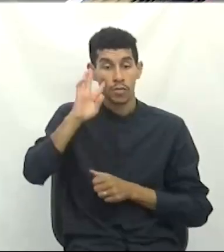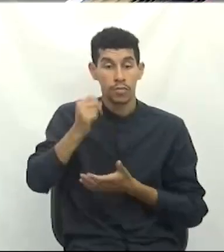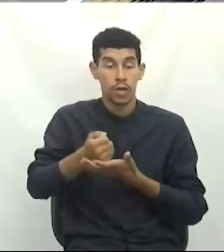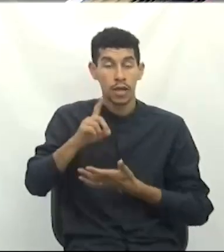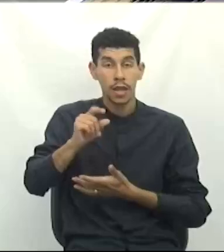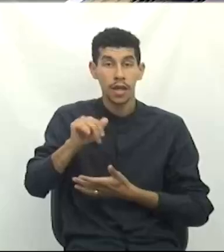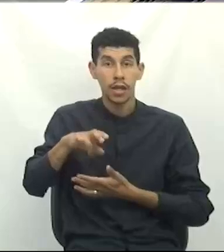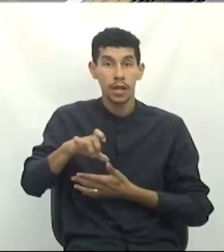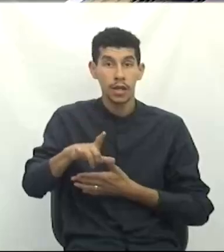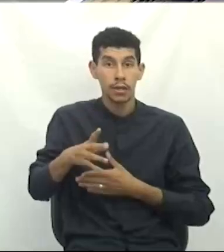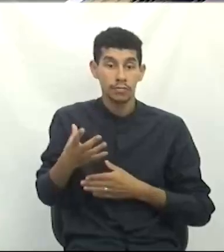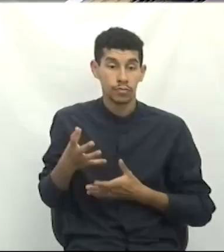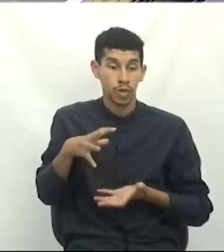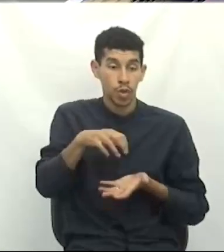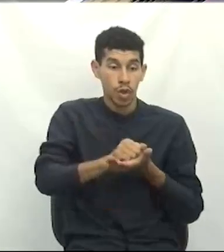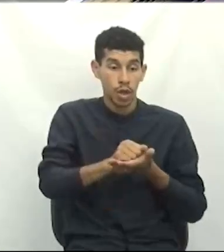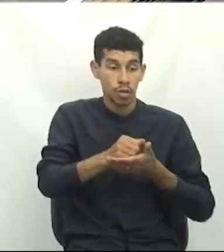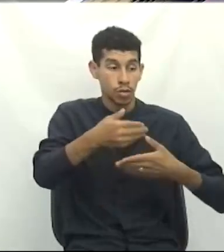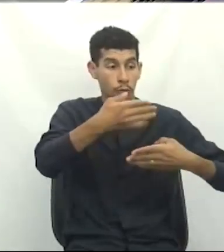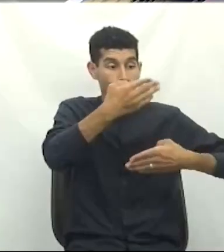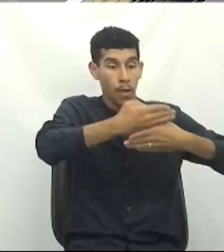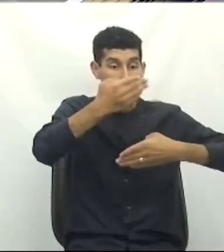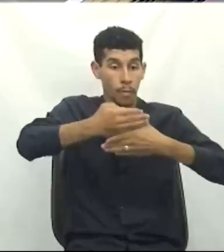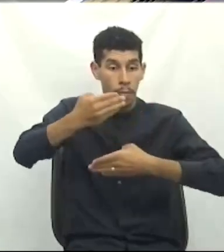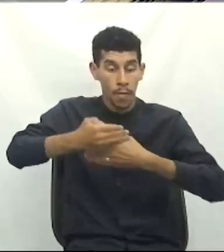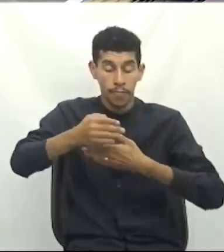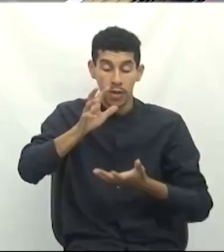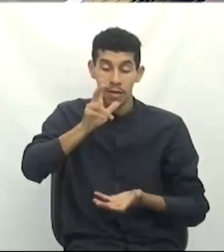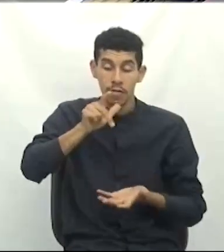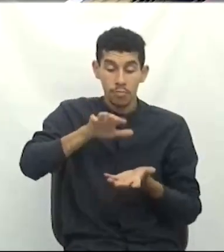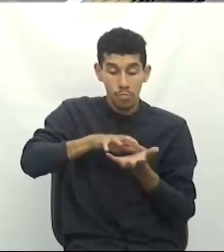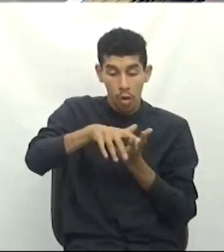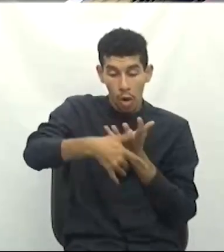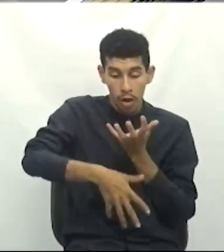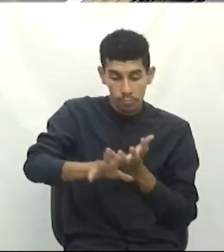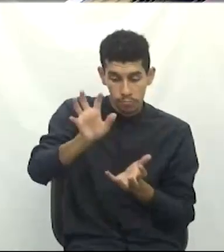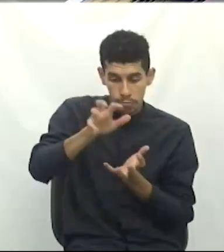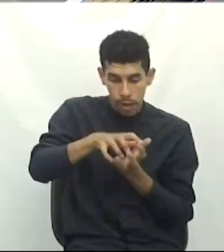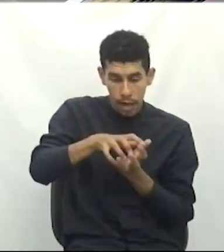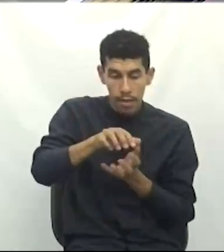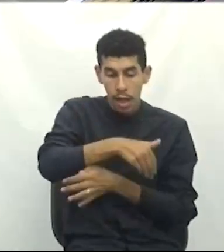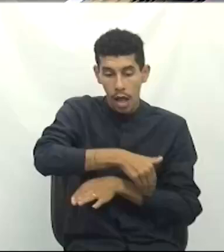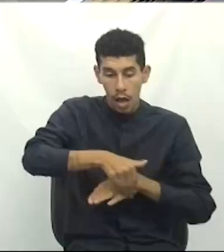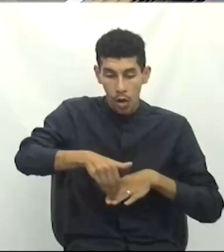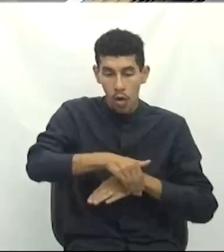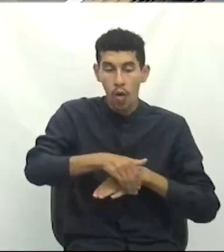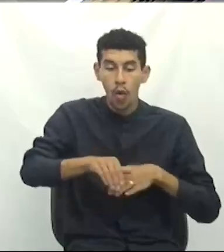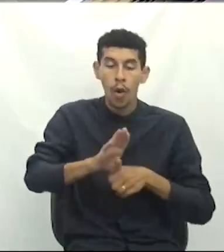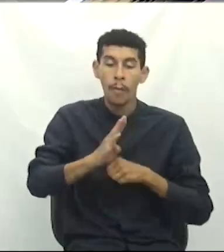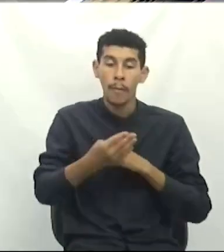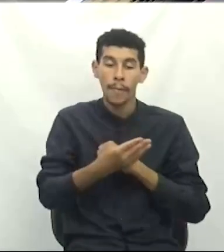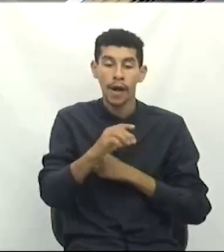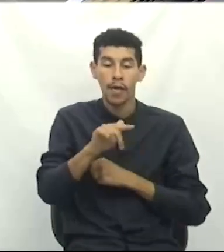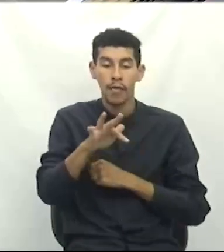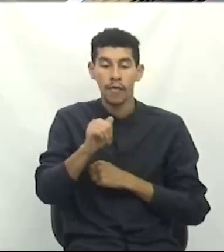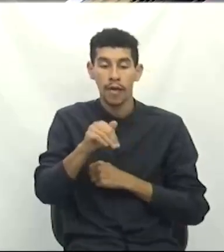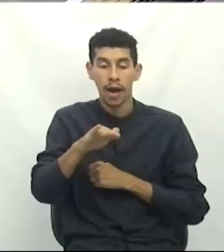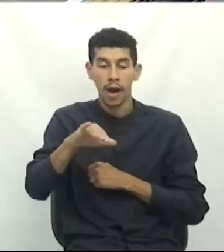Antunes. Colocação de grade na Boca de Lobo, localizada na rua Luiz João Milanese, bairro Fábio Silva.